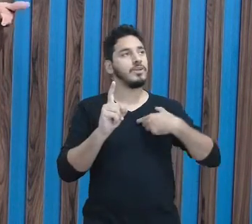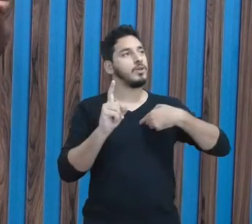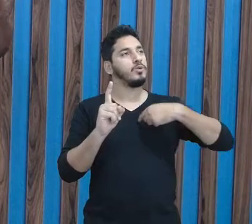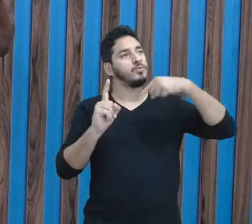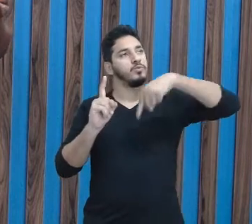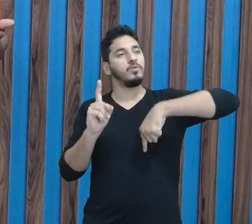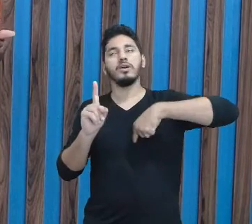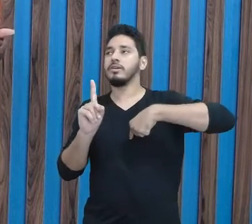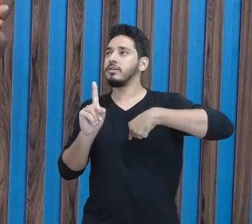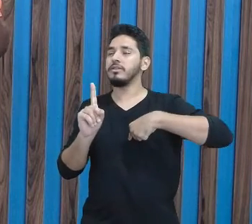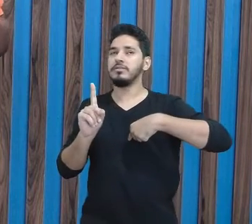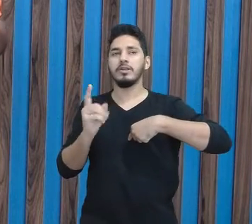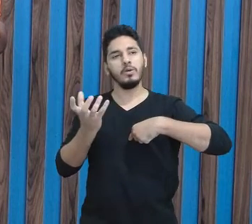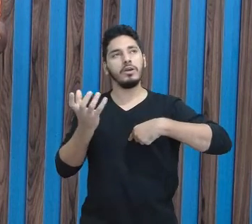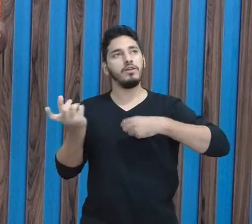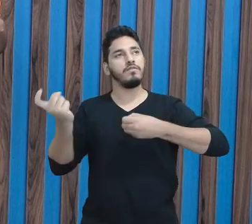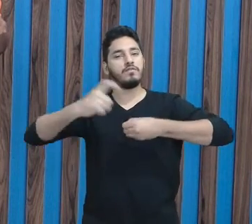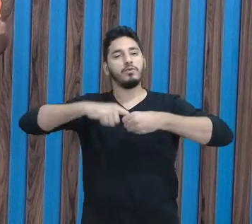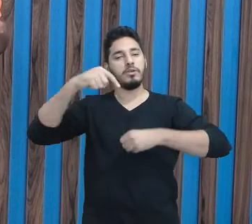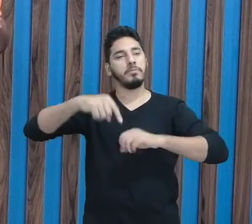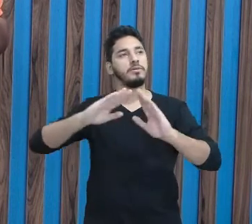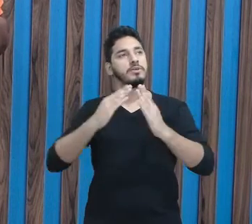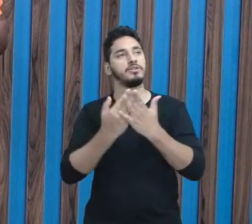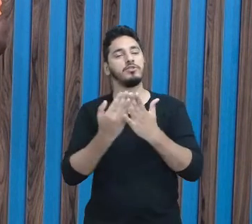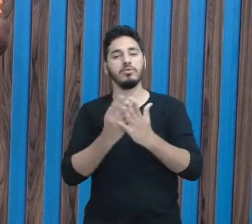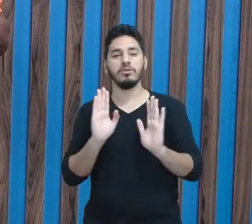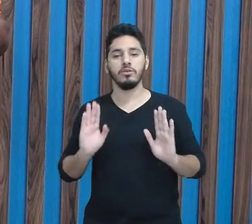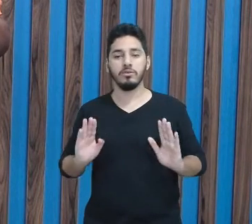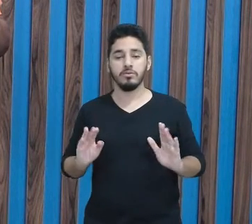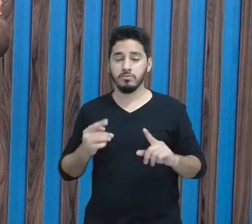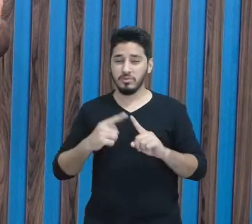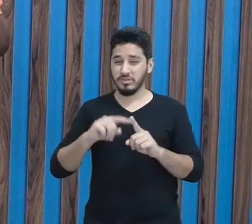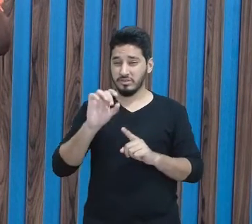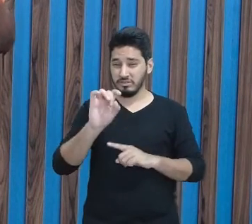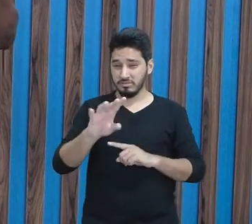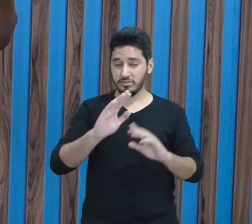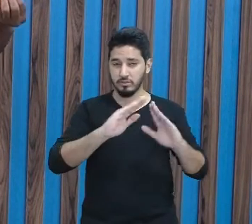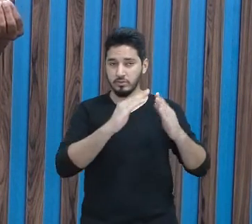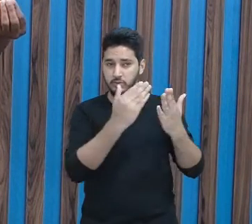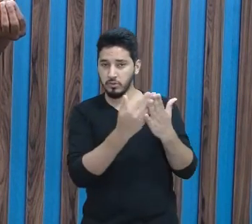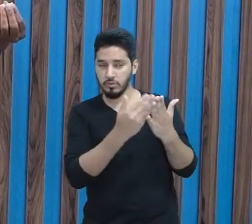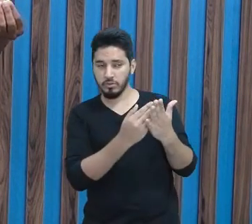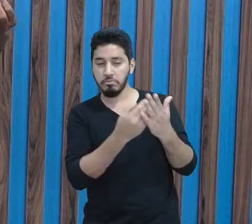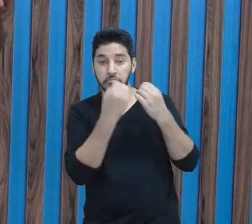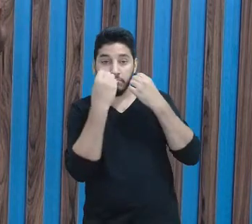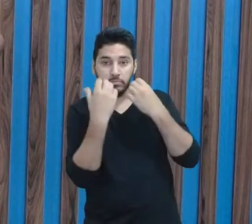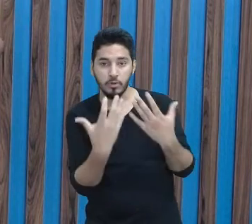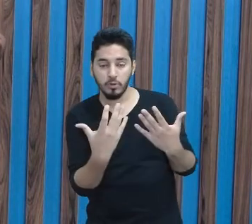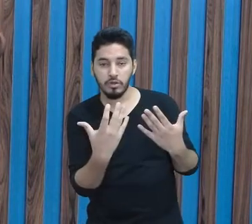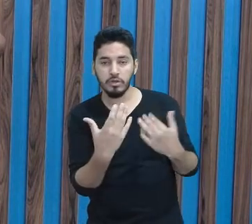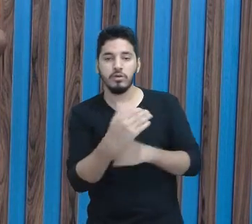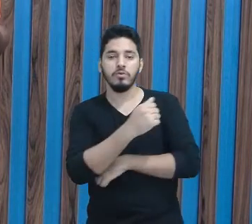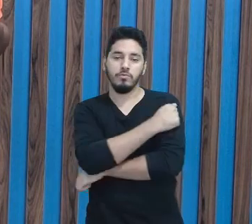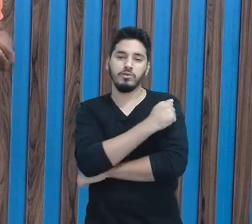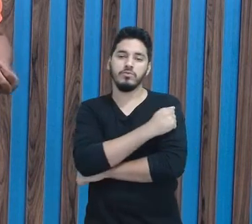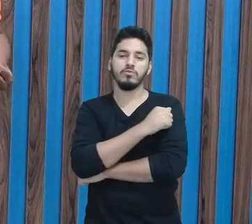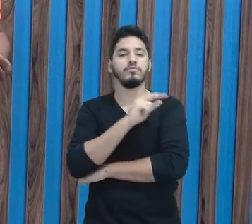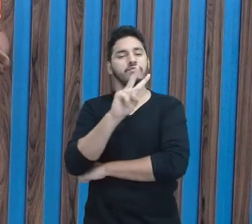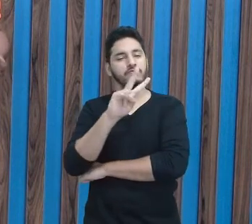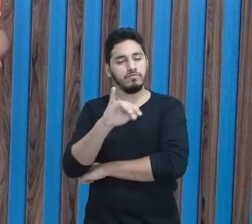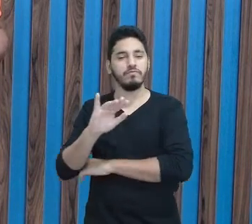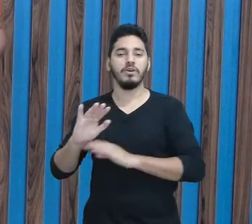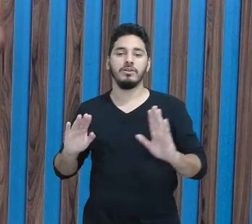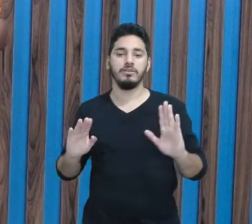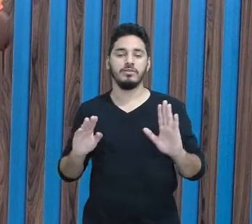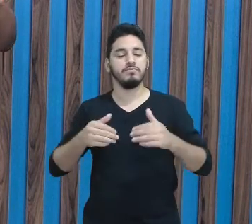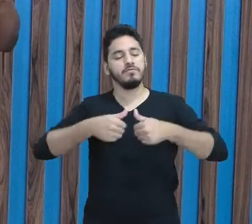e queira voltar para esse ambiente escolar. Porque quando o ambiente escolar funciona dessa maneira, esse estudante realmente